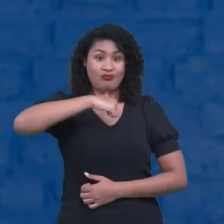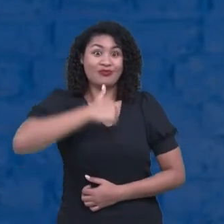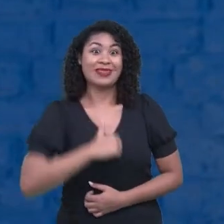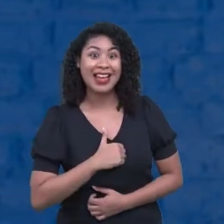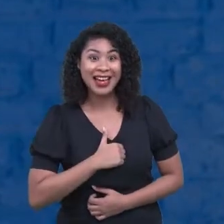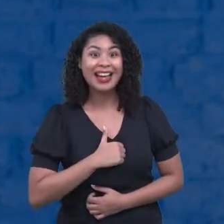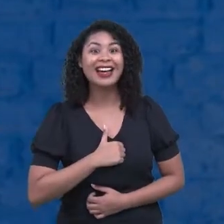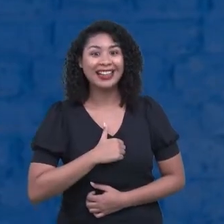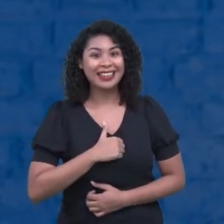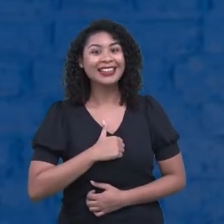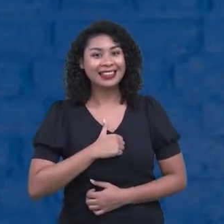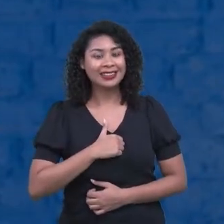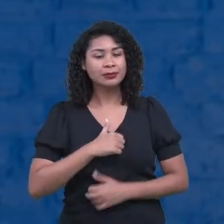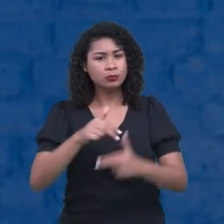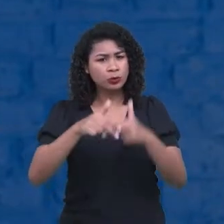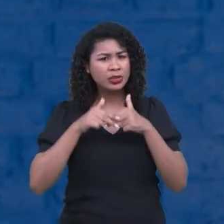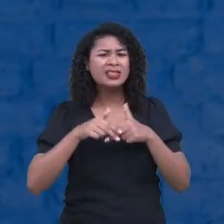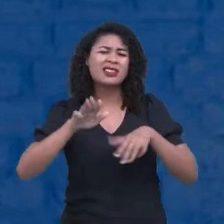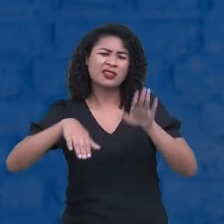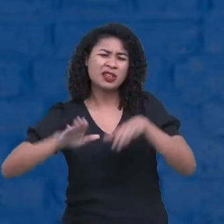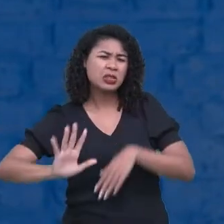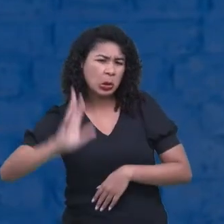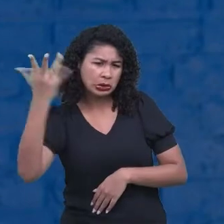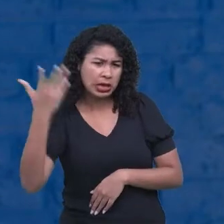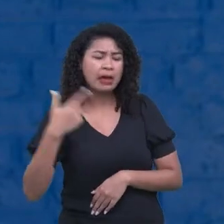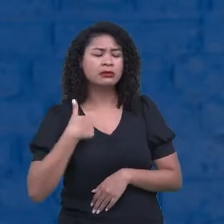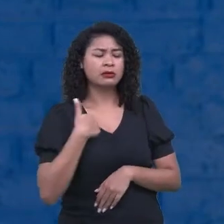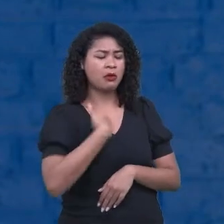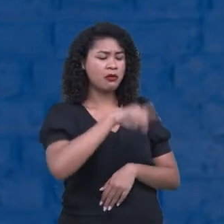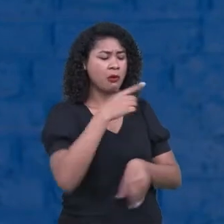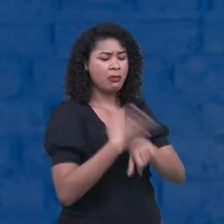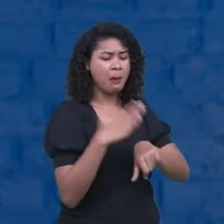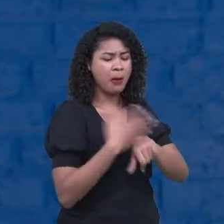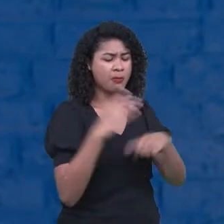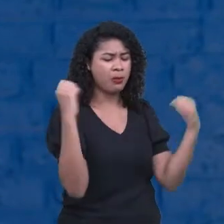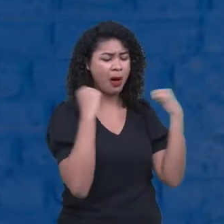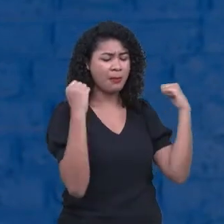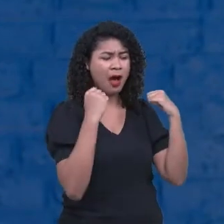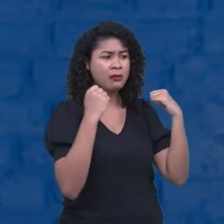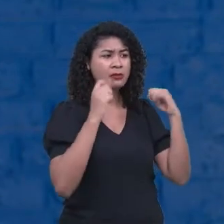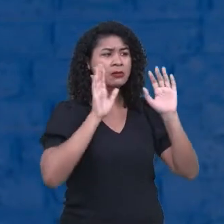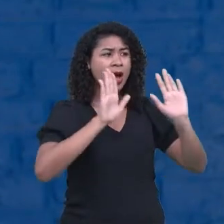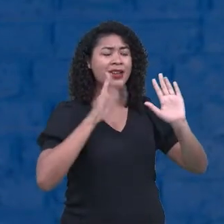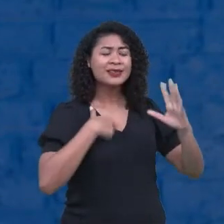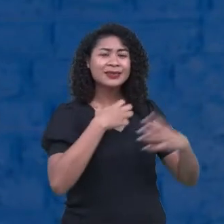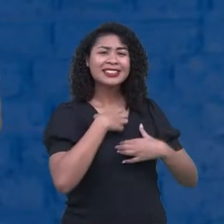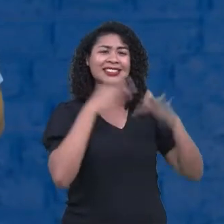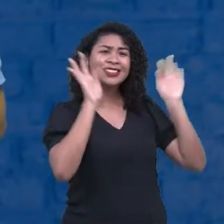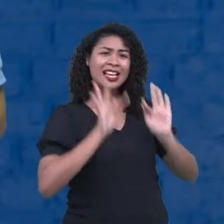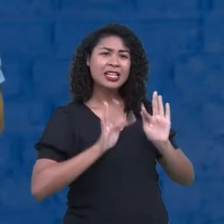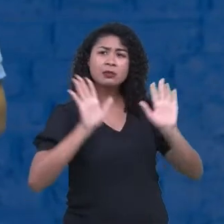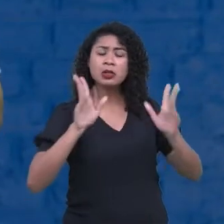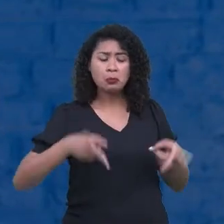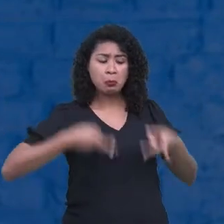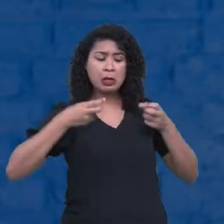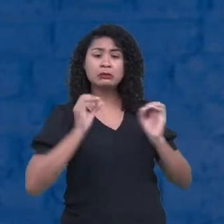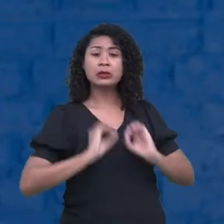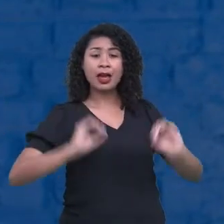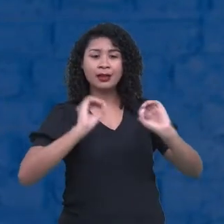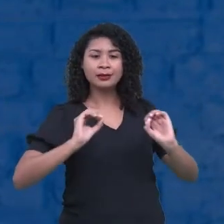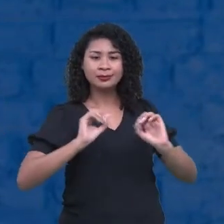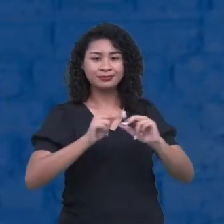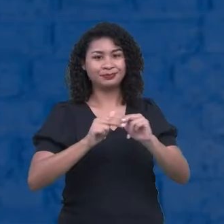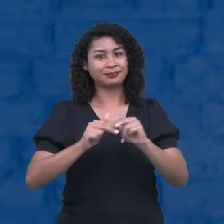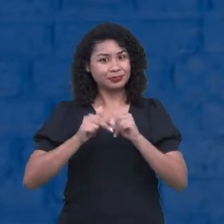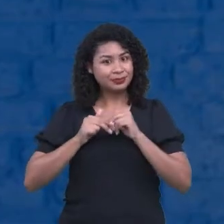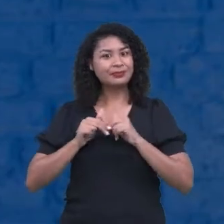que o exercício causa tudo isso. Além da nossa saúde mental, vai nos ajudar o quê? Até a saúde física. E quais são